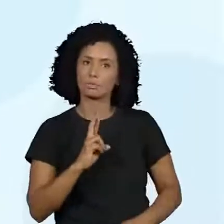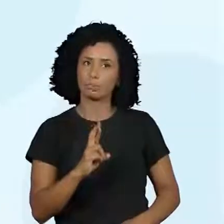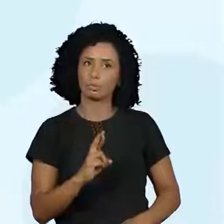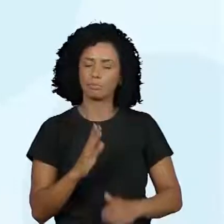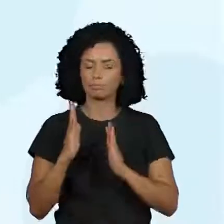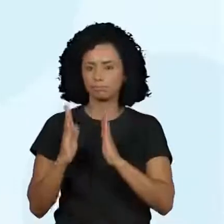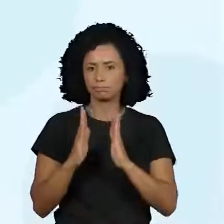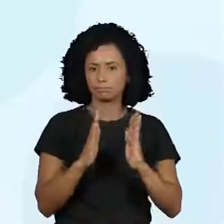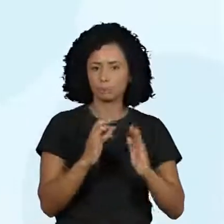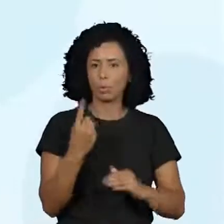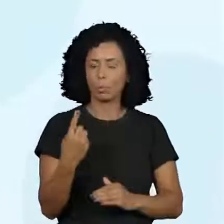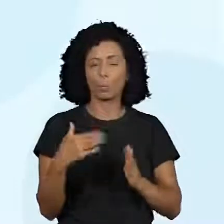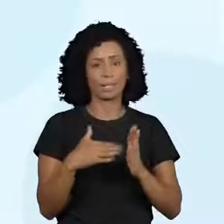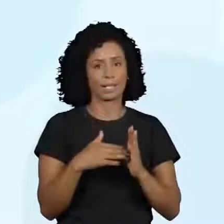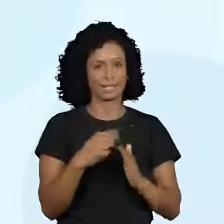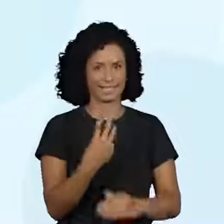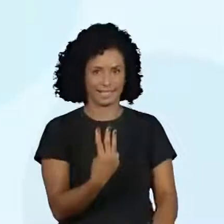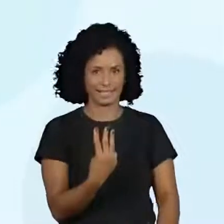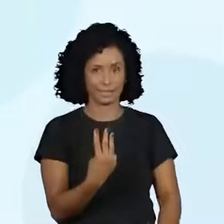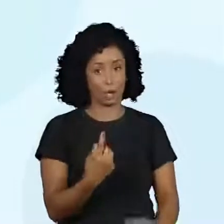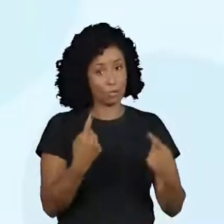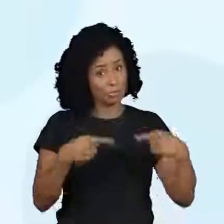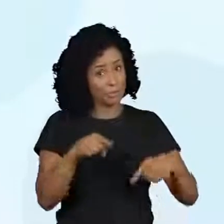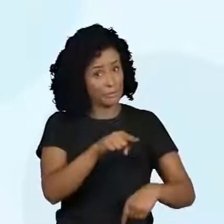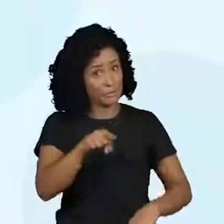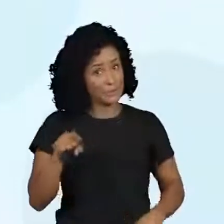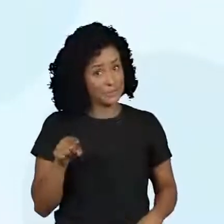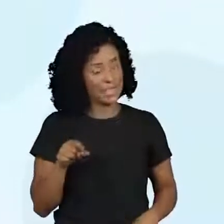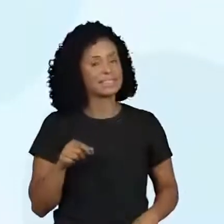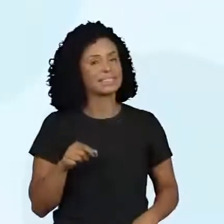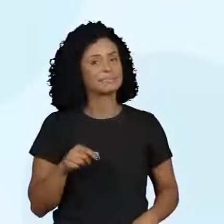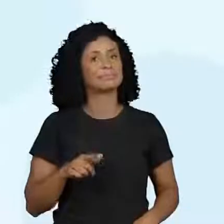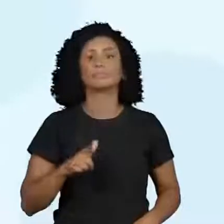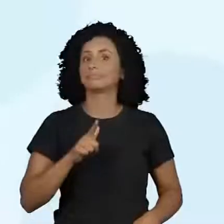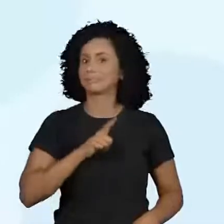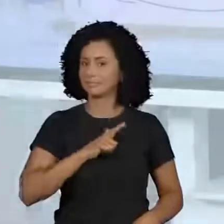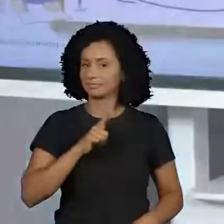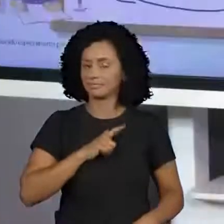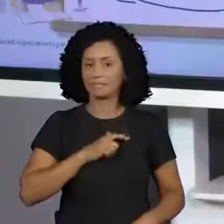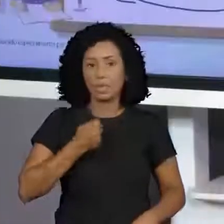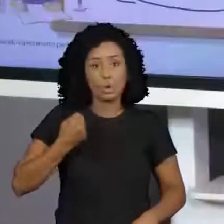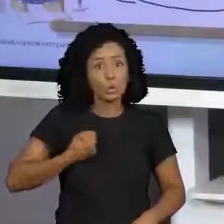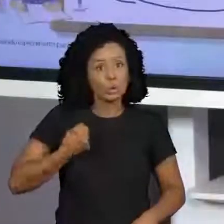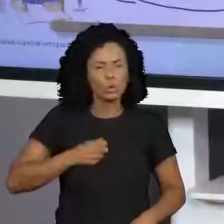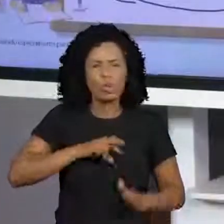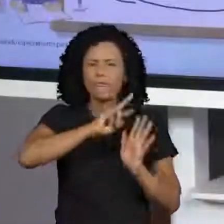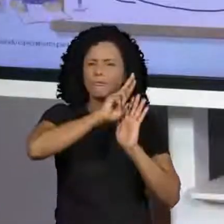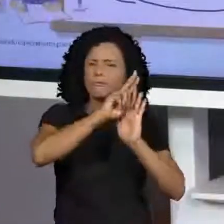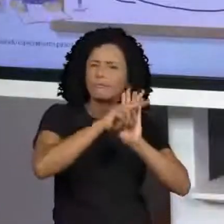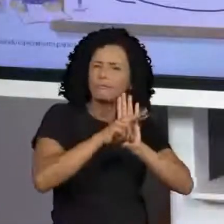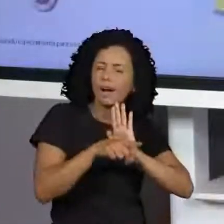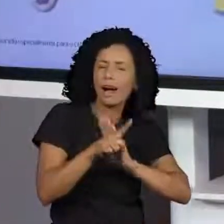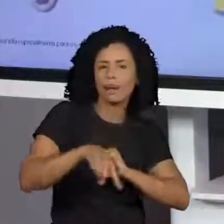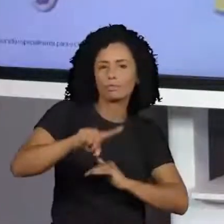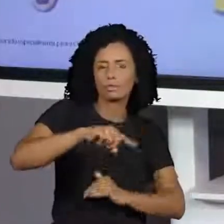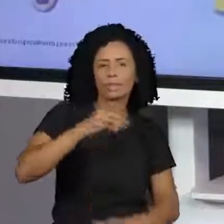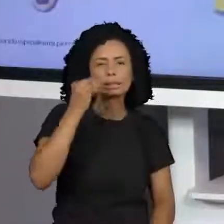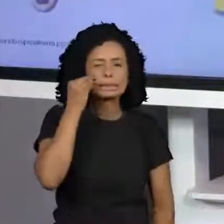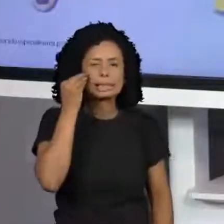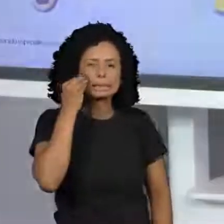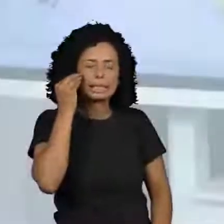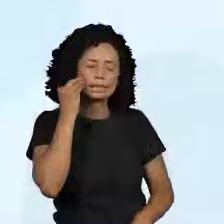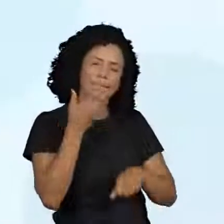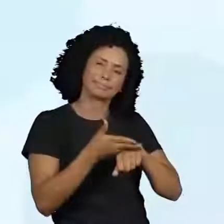um e três. É um desafio aí para vocês. Tem diversos números para vocês tentarem. Certo?